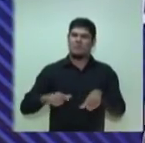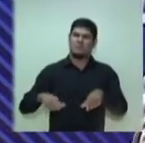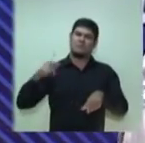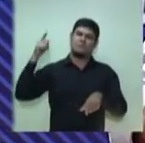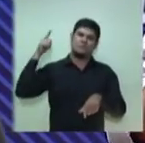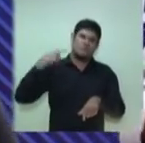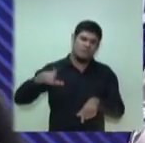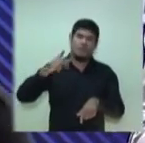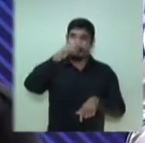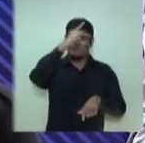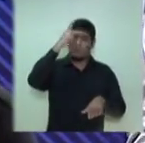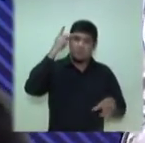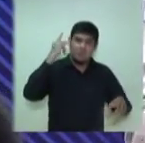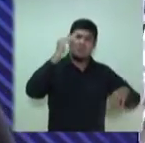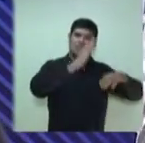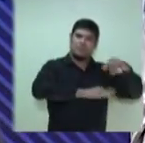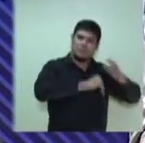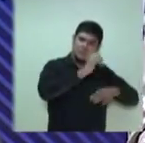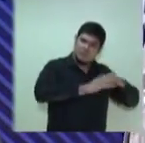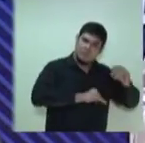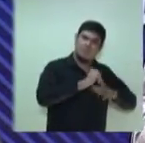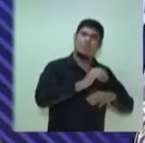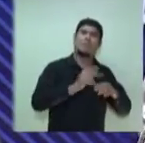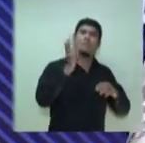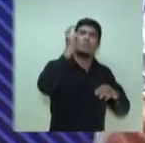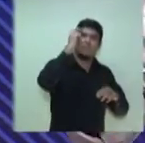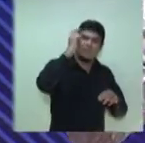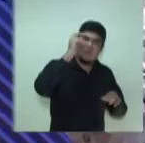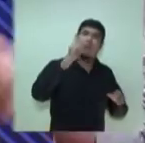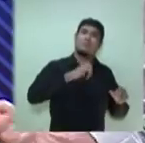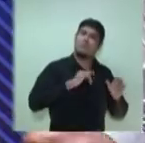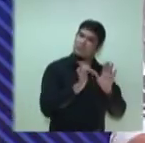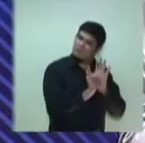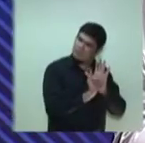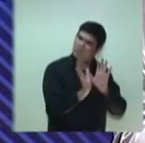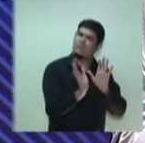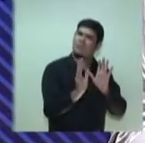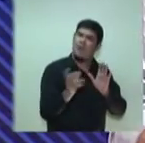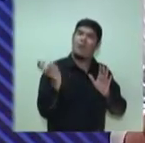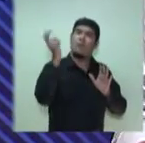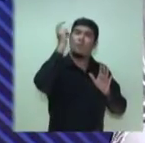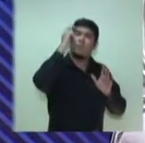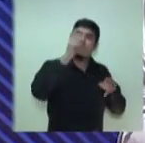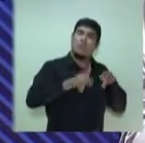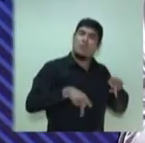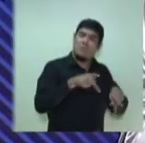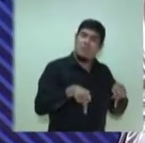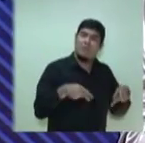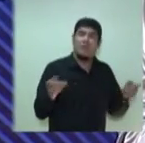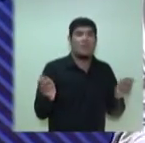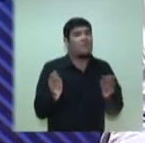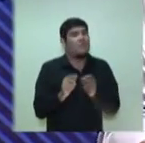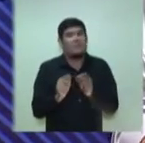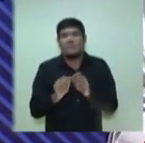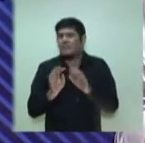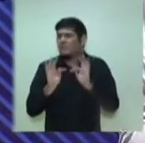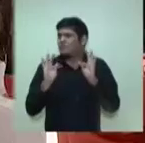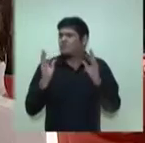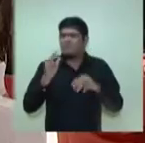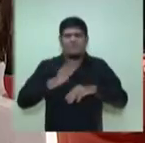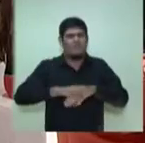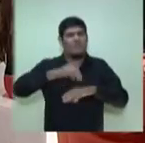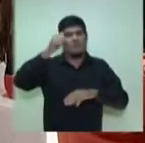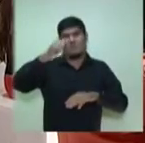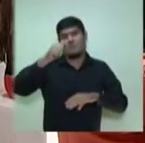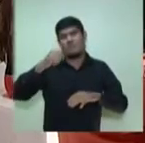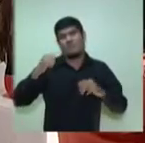trabalha, com produtores culturais, daí os editais, trabalhar com a cultura popular, fazer o melhor possível. E o melhor possível será